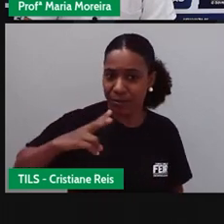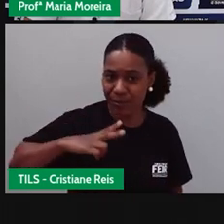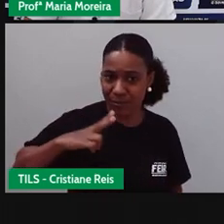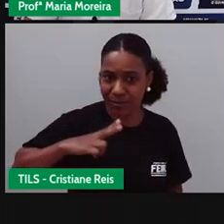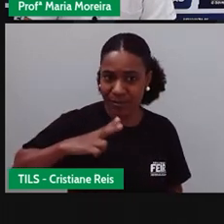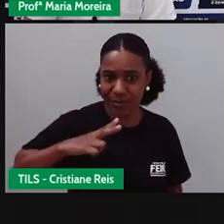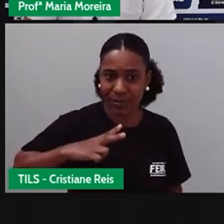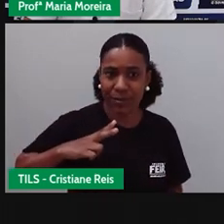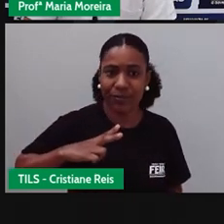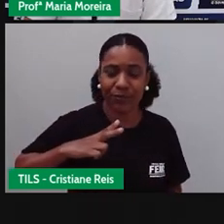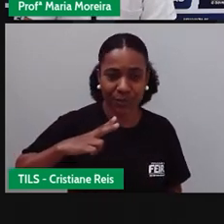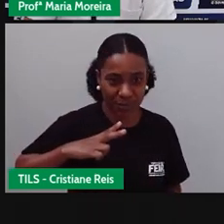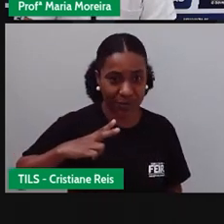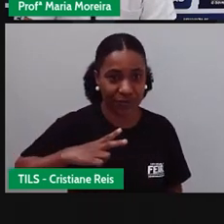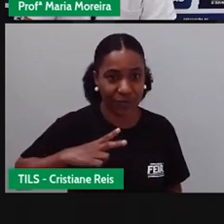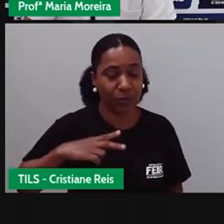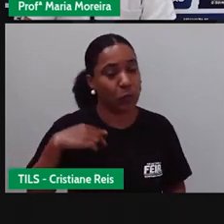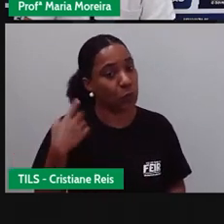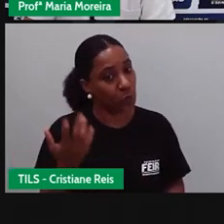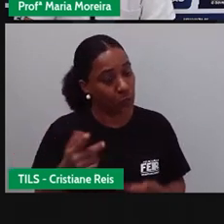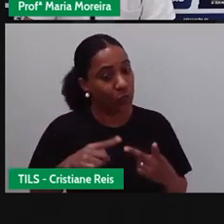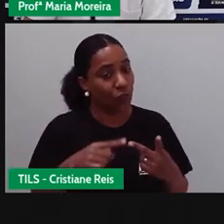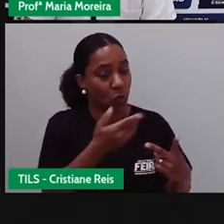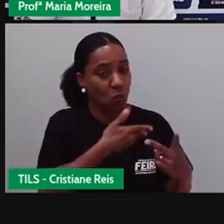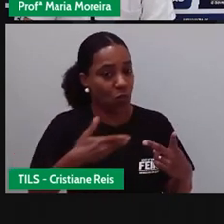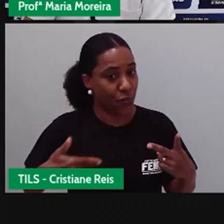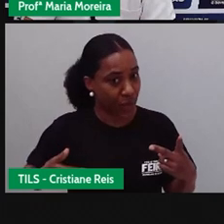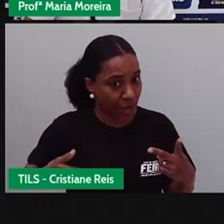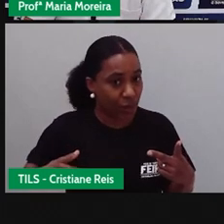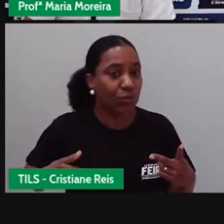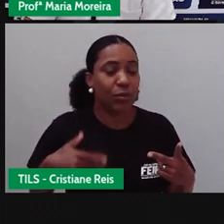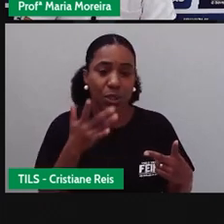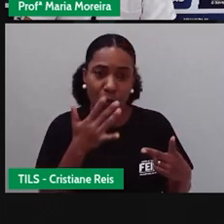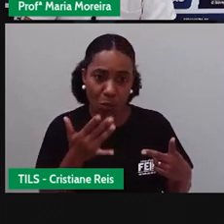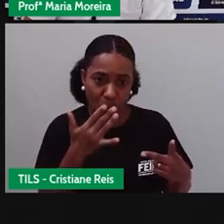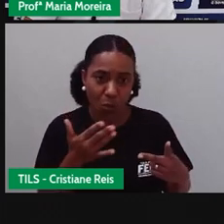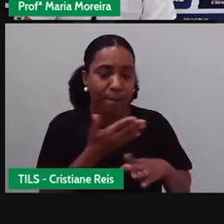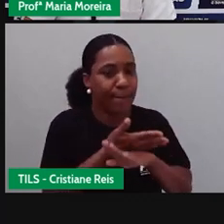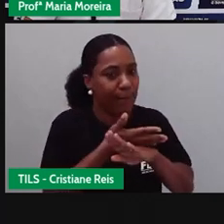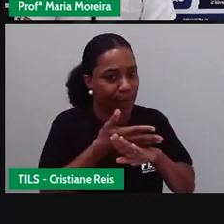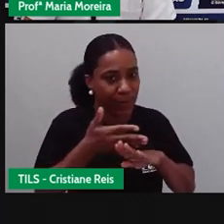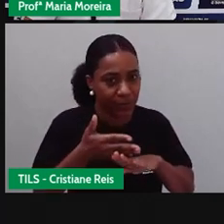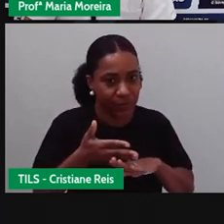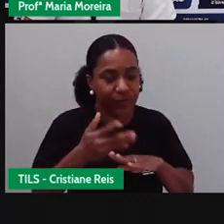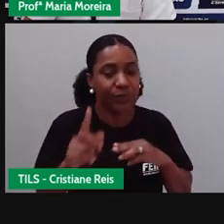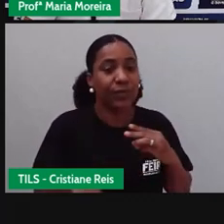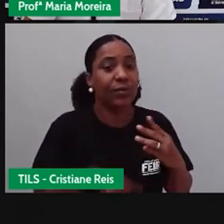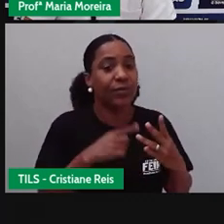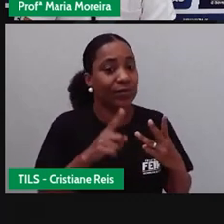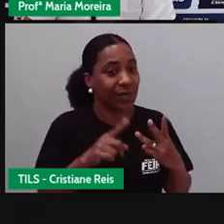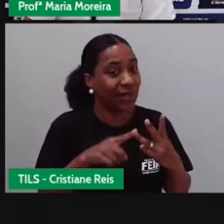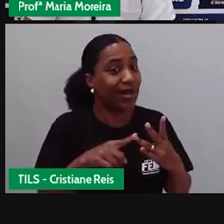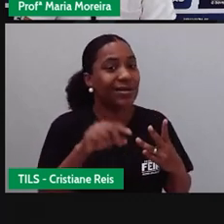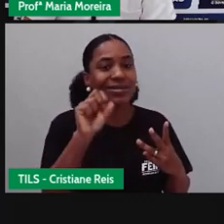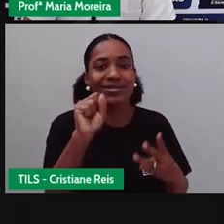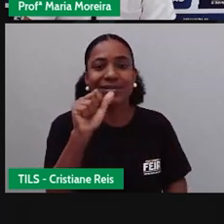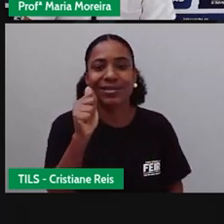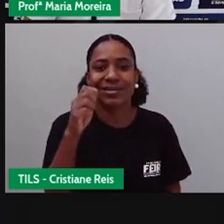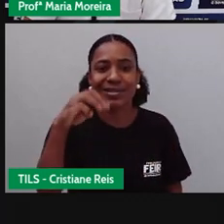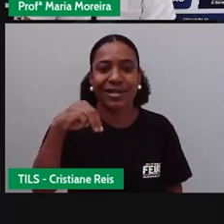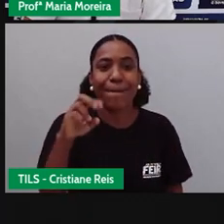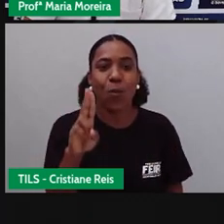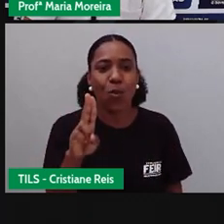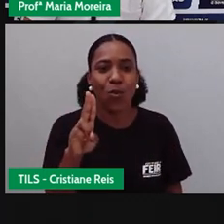empresa, tá? Se for pública, né? Elas são brancas, certo? E no caso da Sandu, branca,